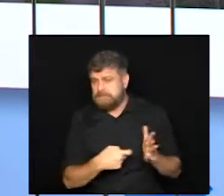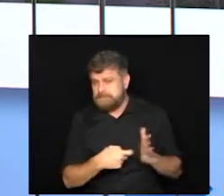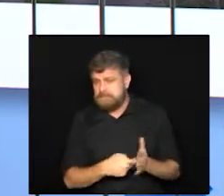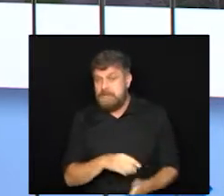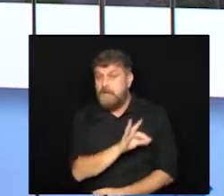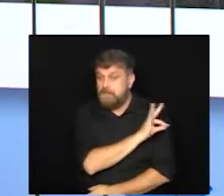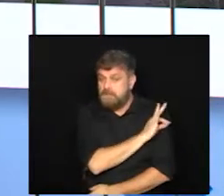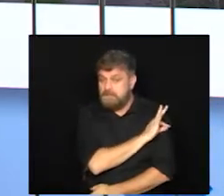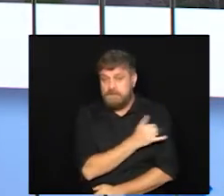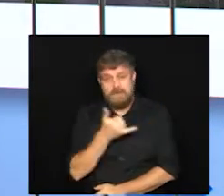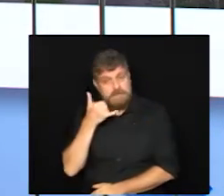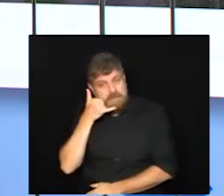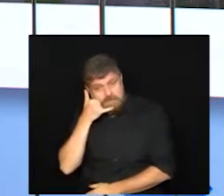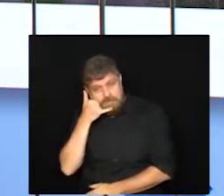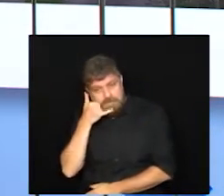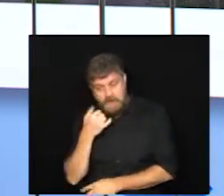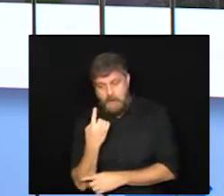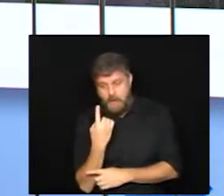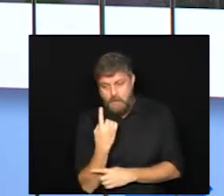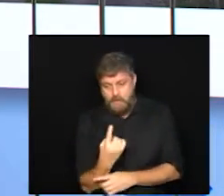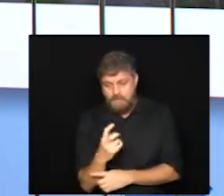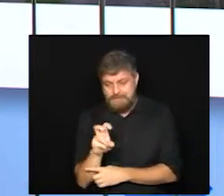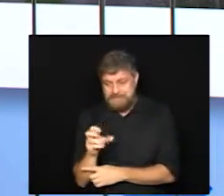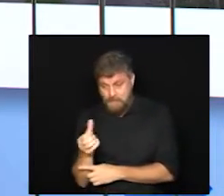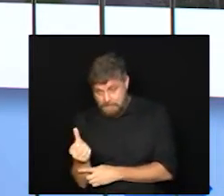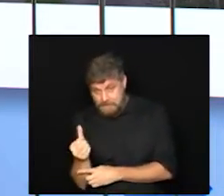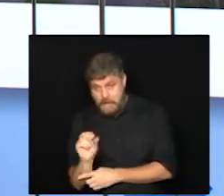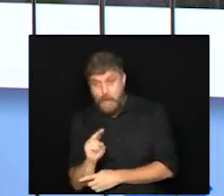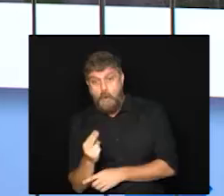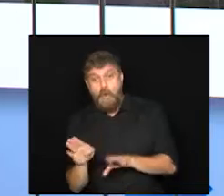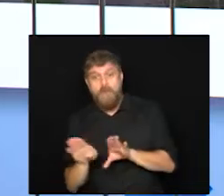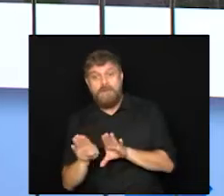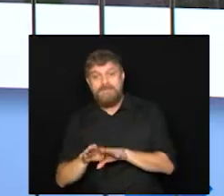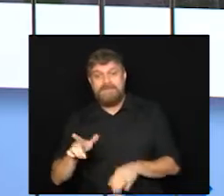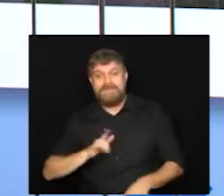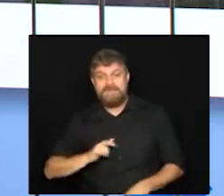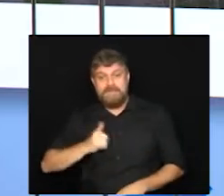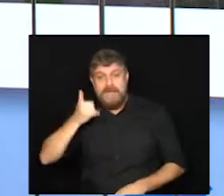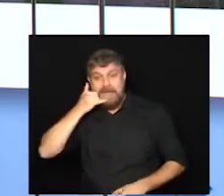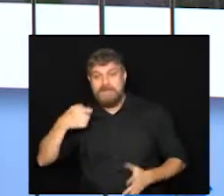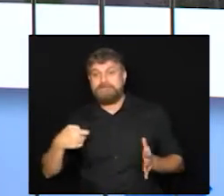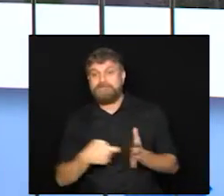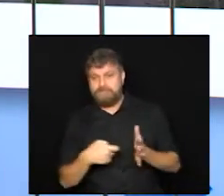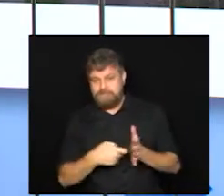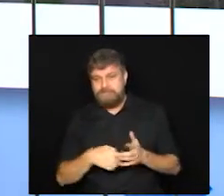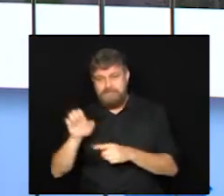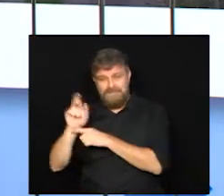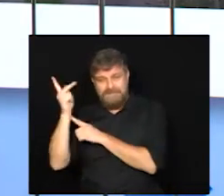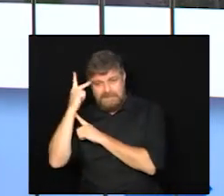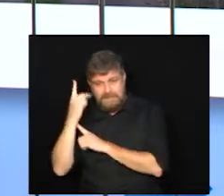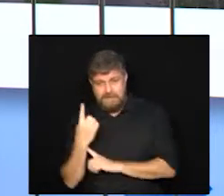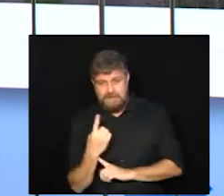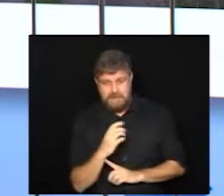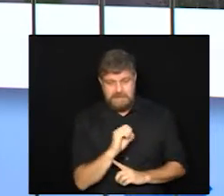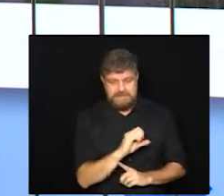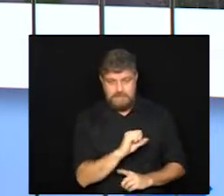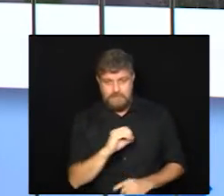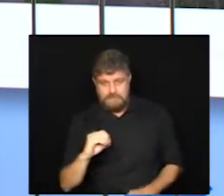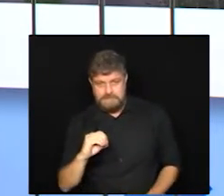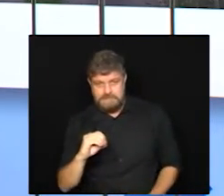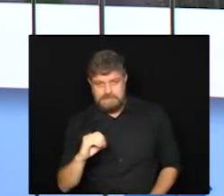Prefeitura, o telefone é 156, e também existe o disco de denúncia do Estado, que é o 0800